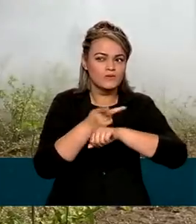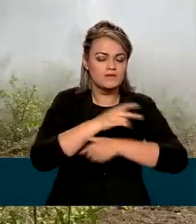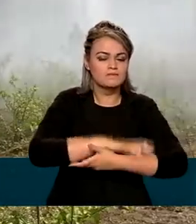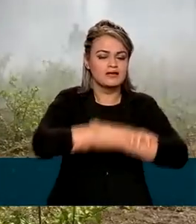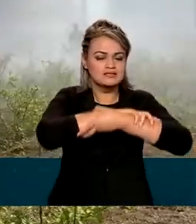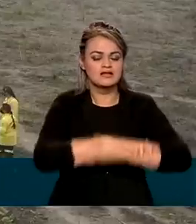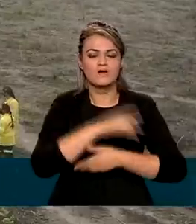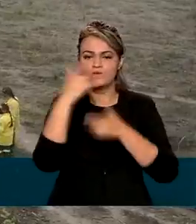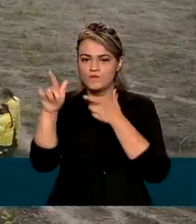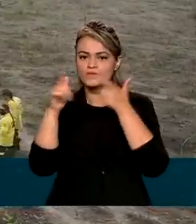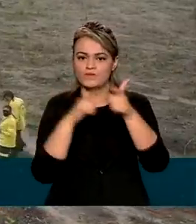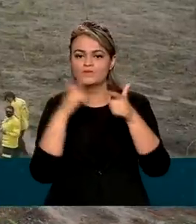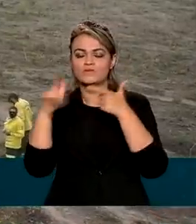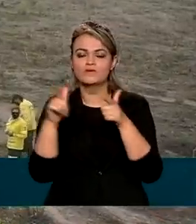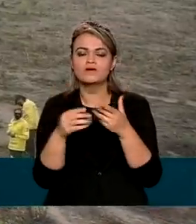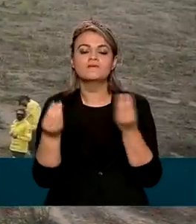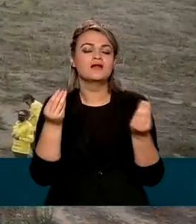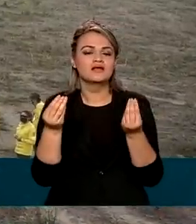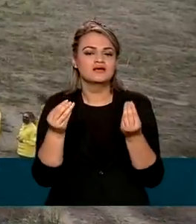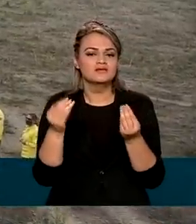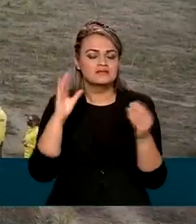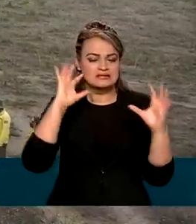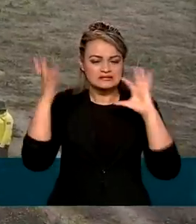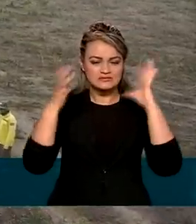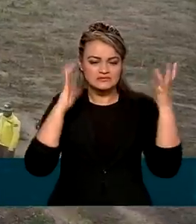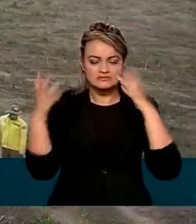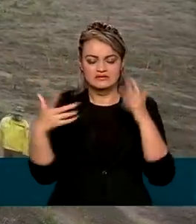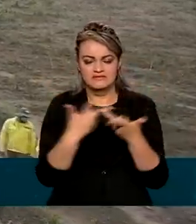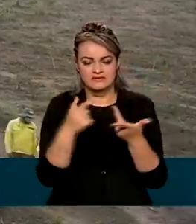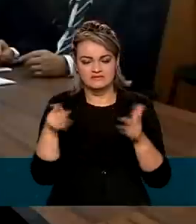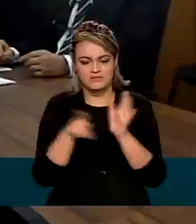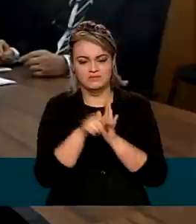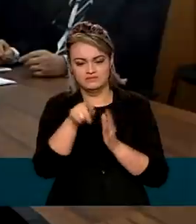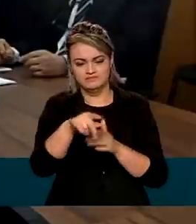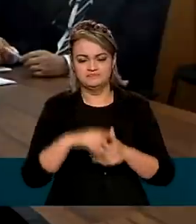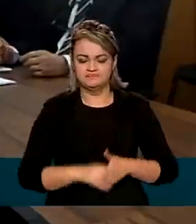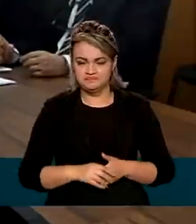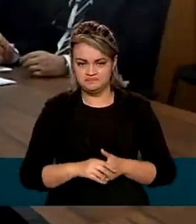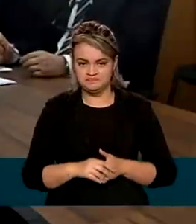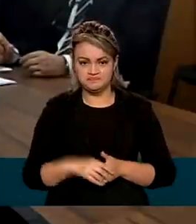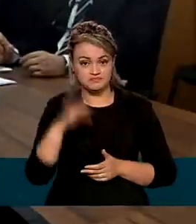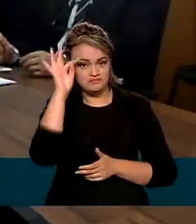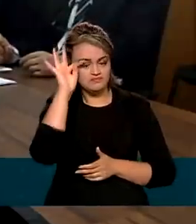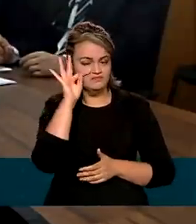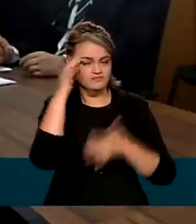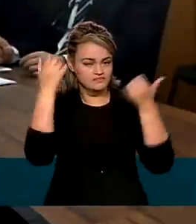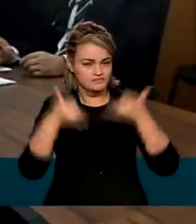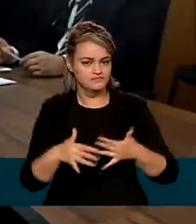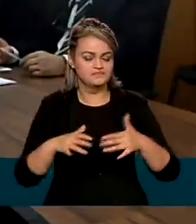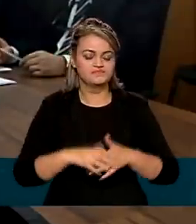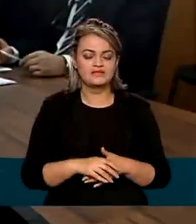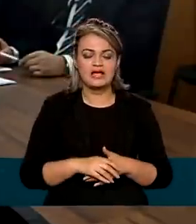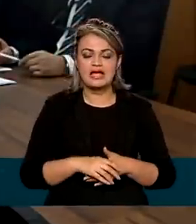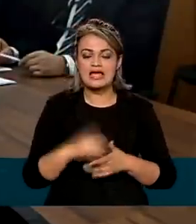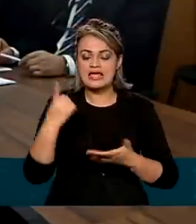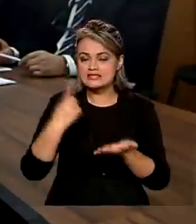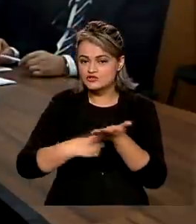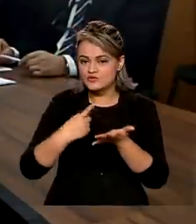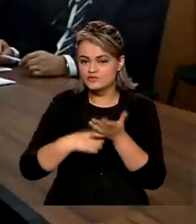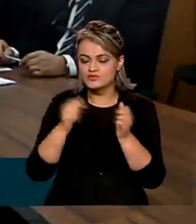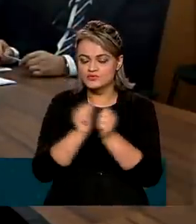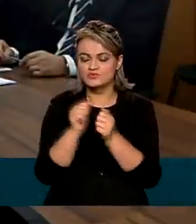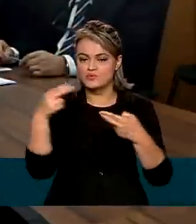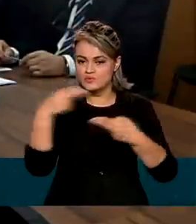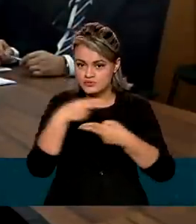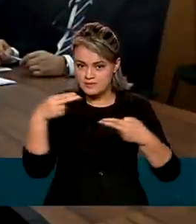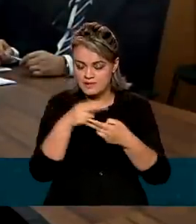outros órgãos para amenizar os impactos ambientais. Esse convênio, essa parceria com o SEBRAE e